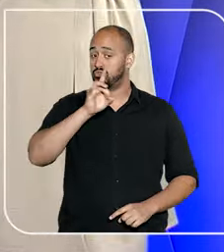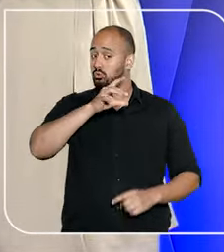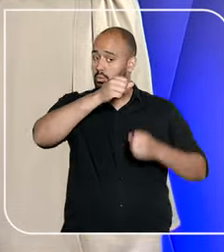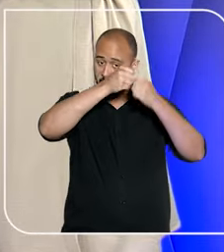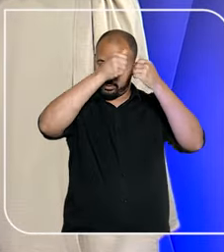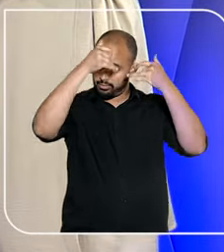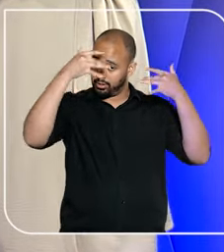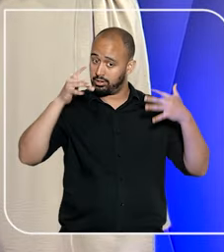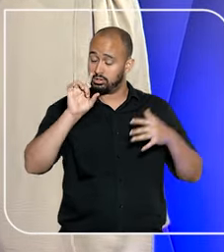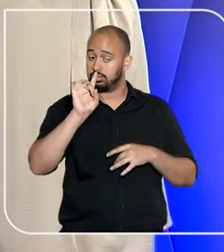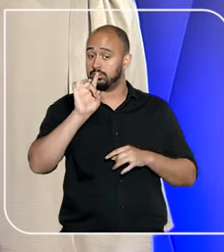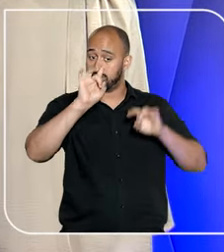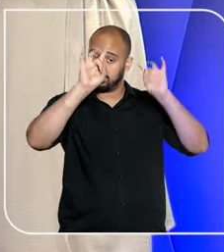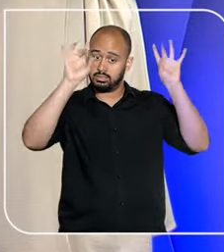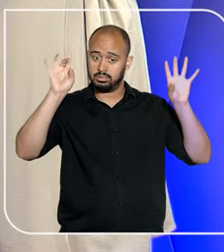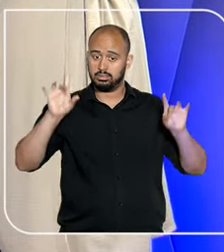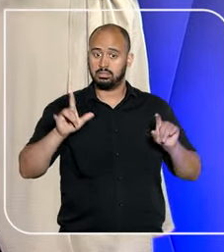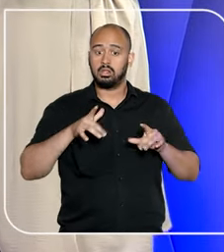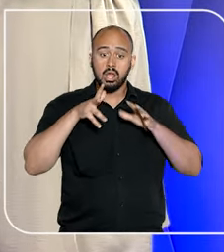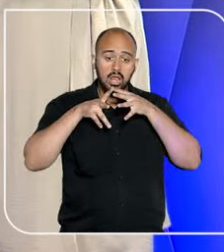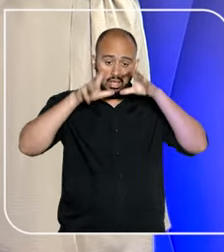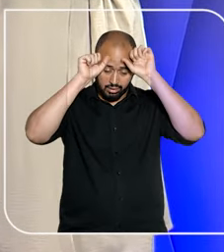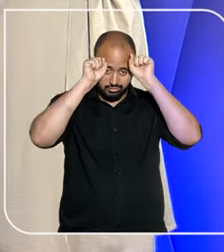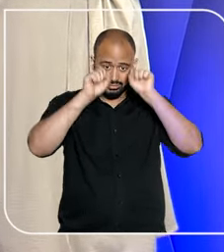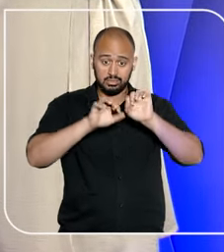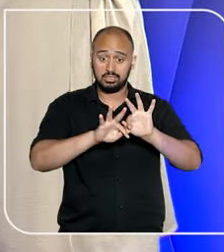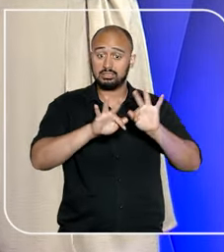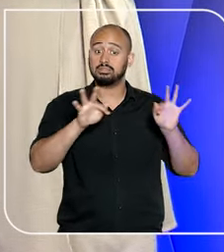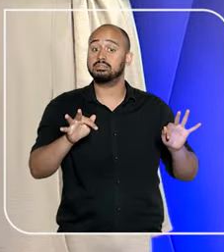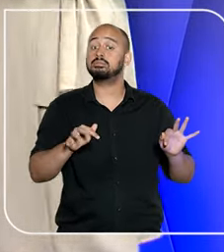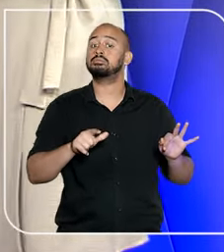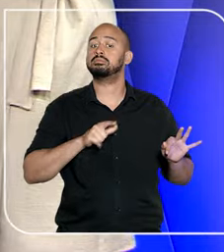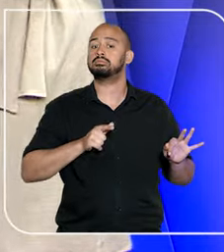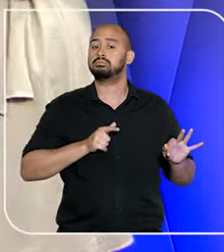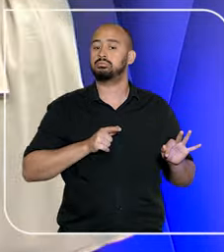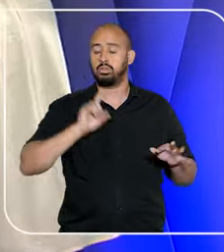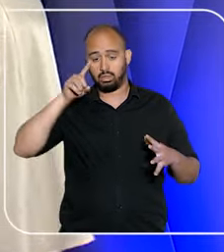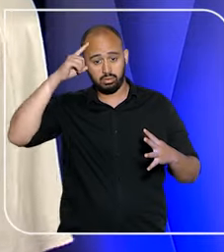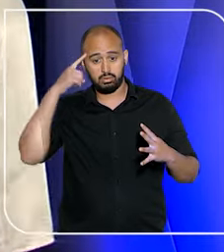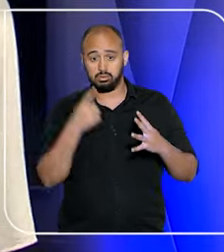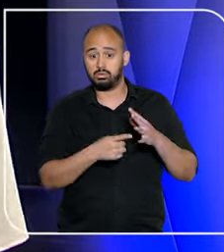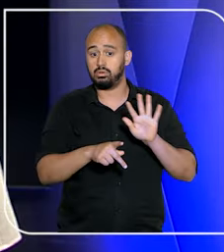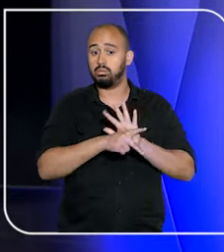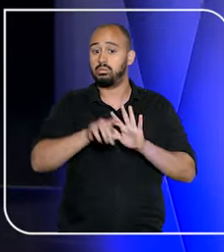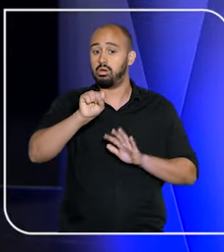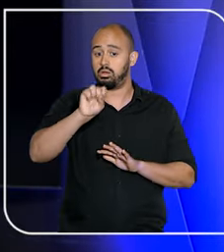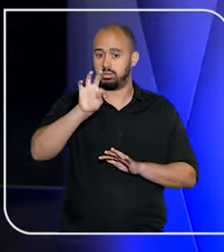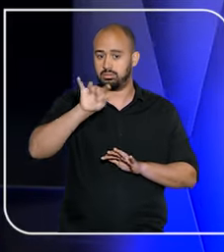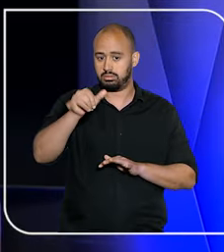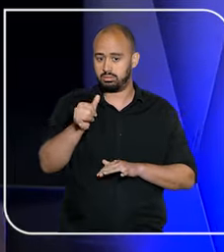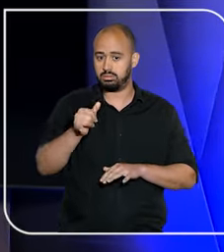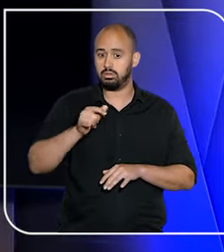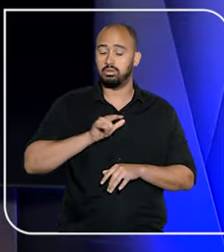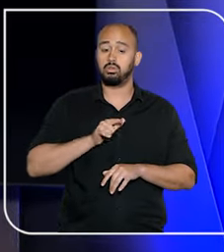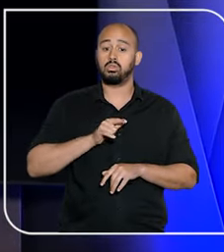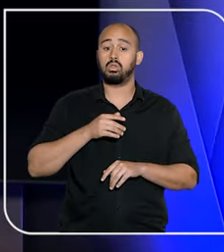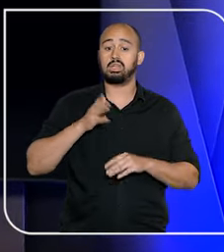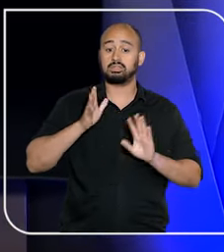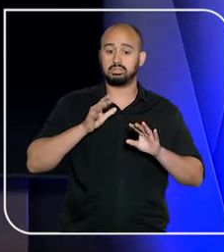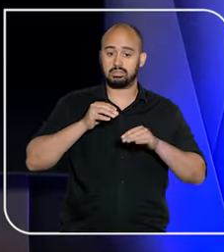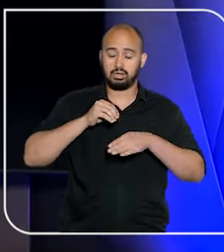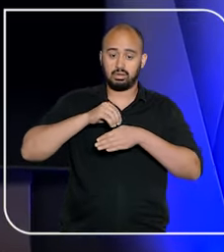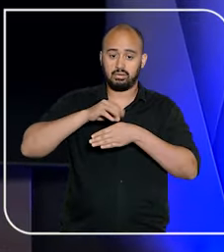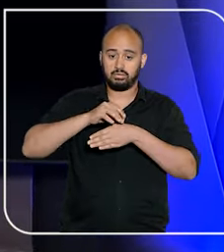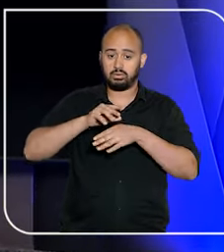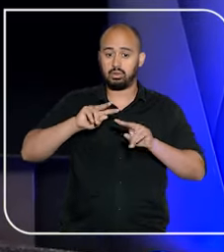Não é só na explicação de um especialista. A linguagem simples também está presente nas decisões do STJ